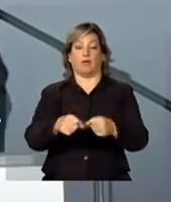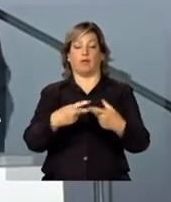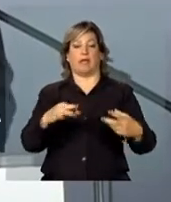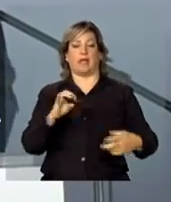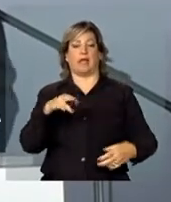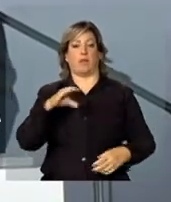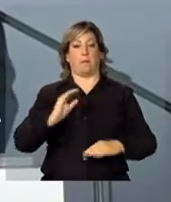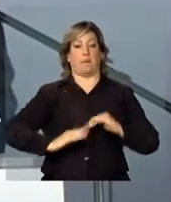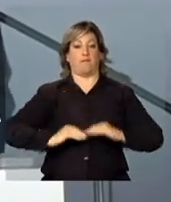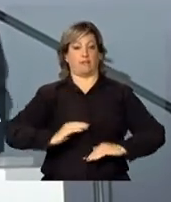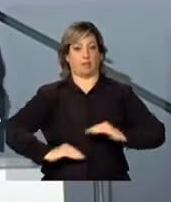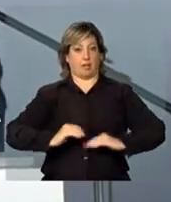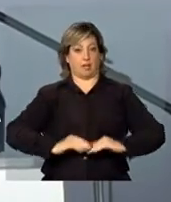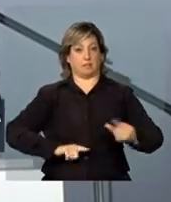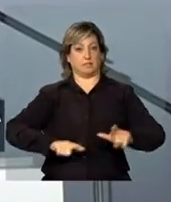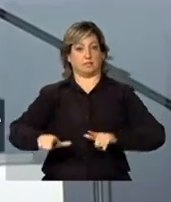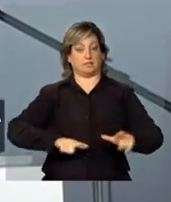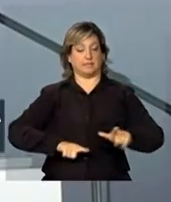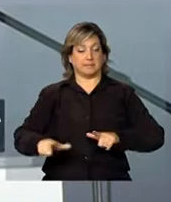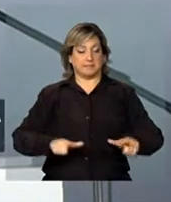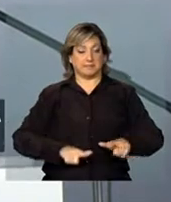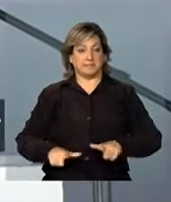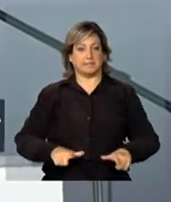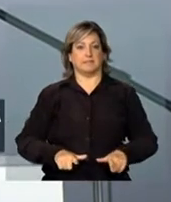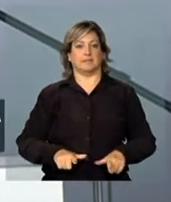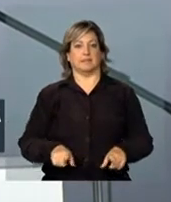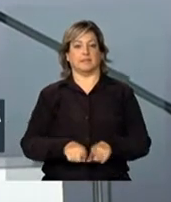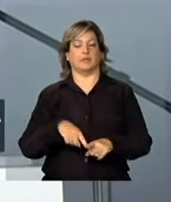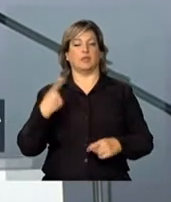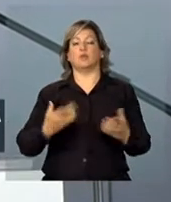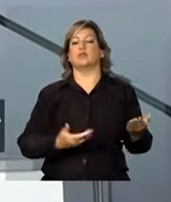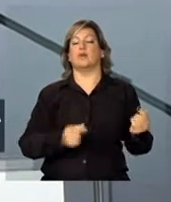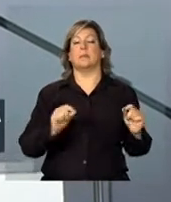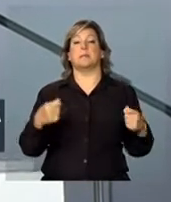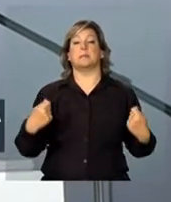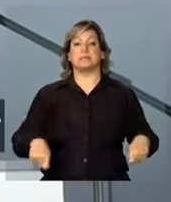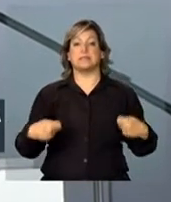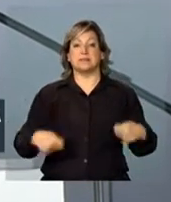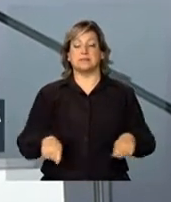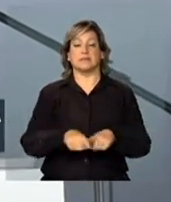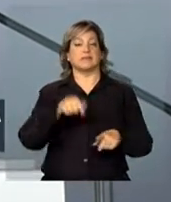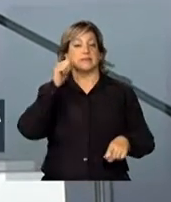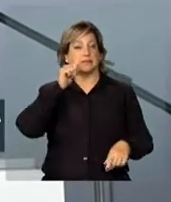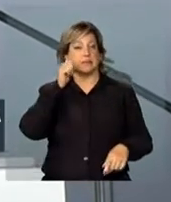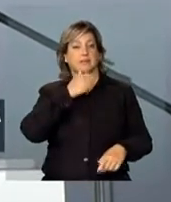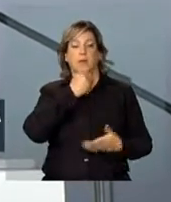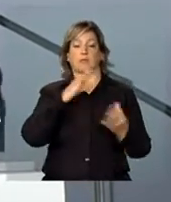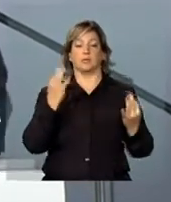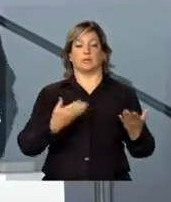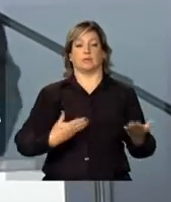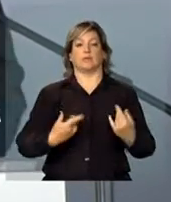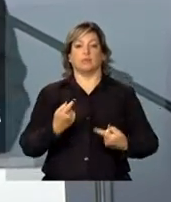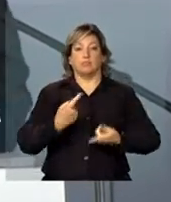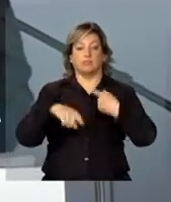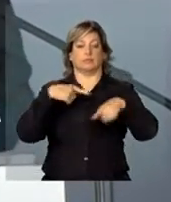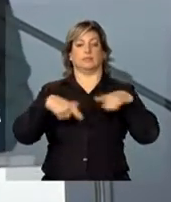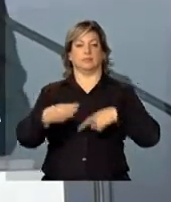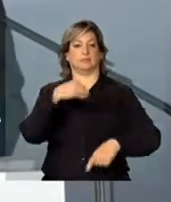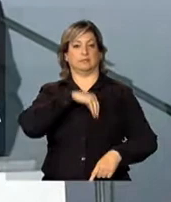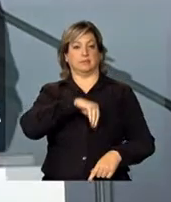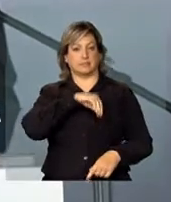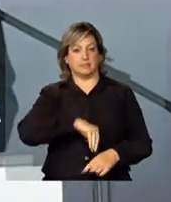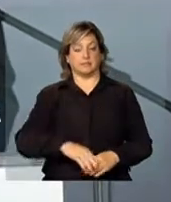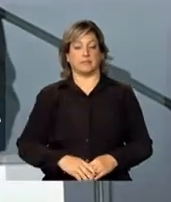técnico profissional dos trabalhadores e dos jovens que precisam e das trabalhadoras ascender ao mercado de trabalho.